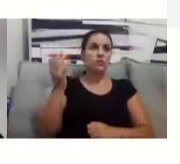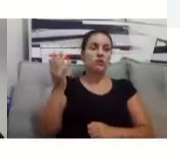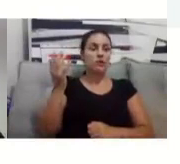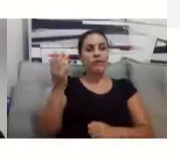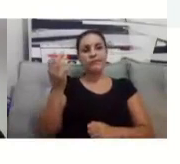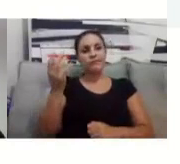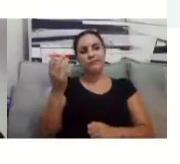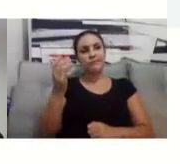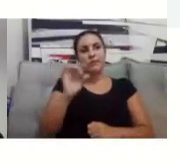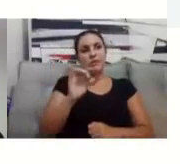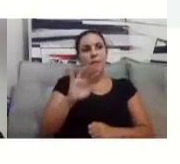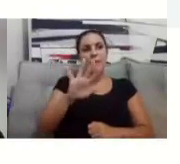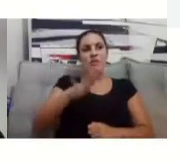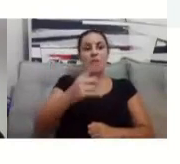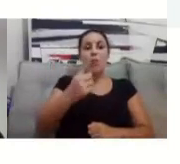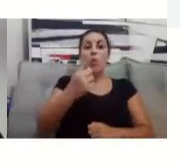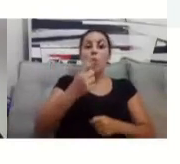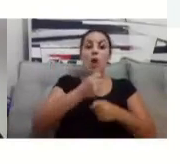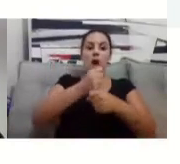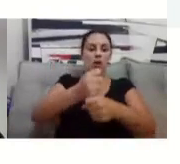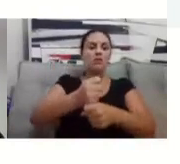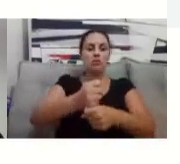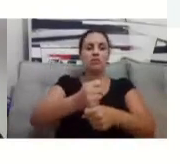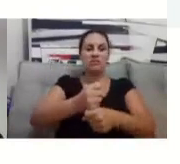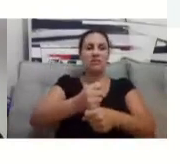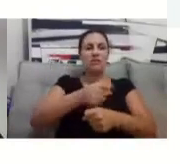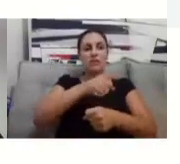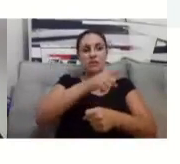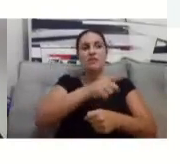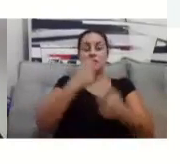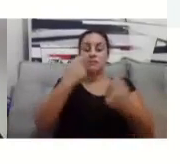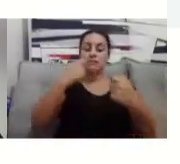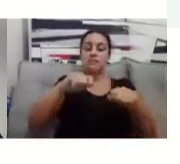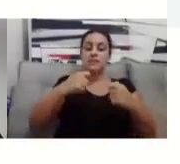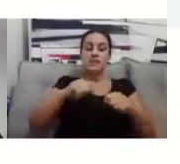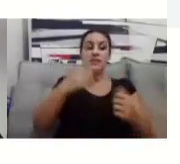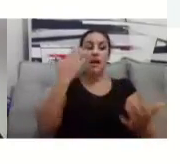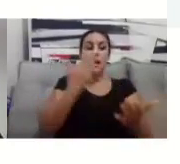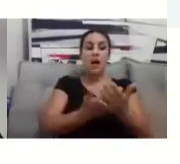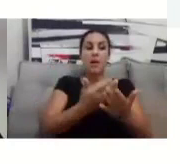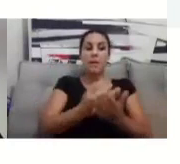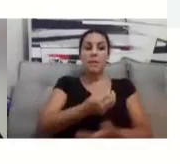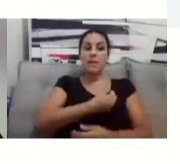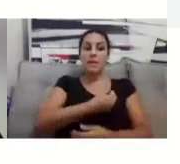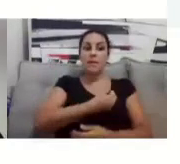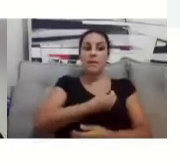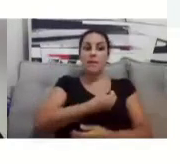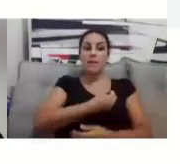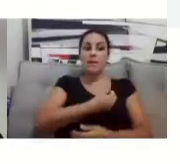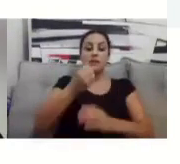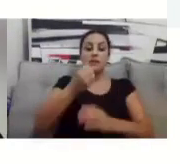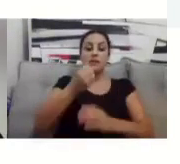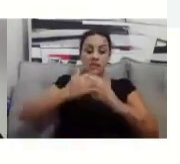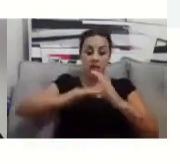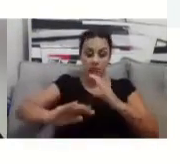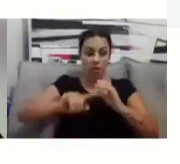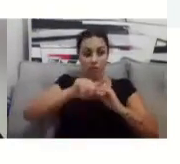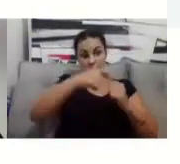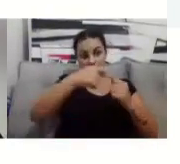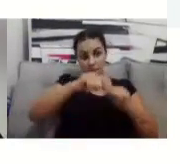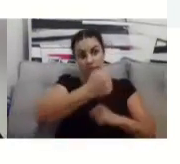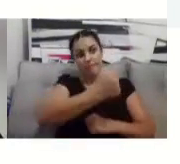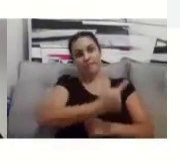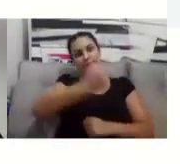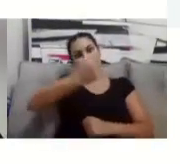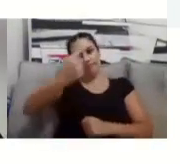pensem também nessa situação que a gente vive hoje, né? Mas eu peço que